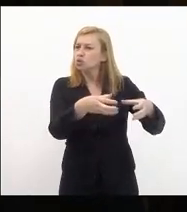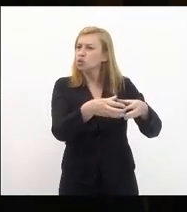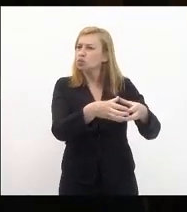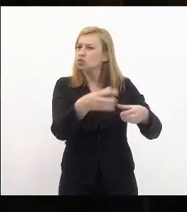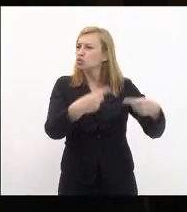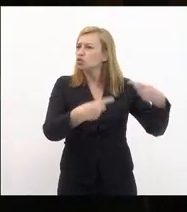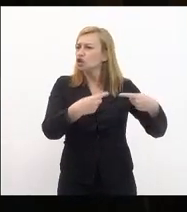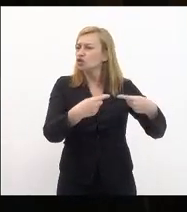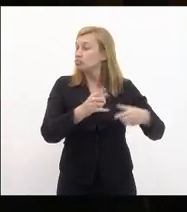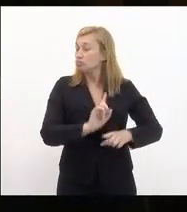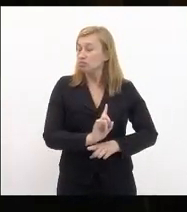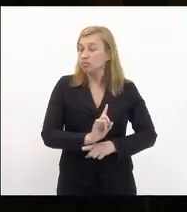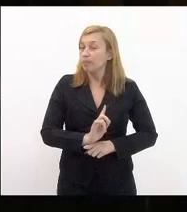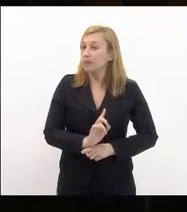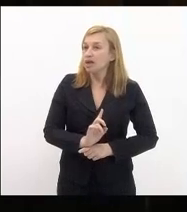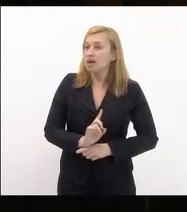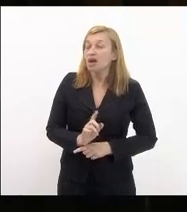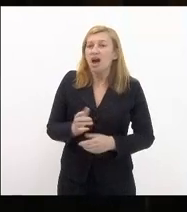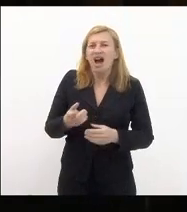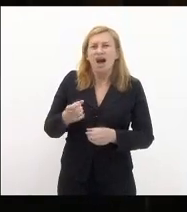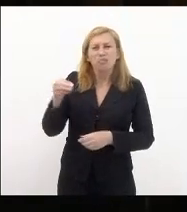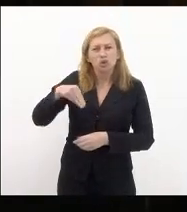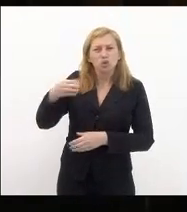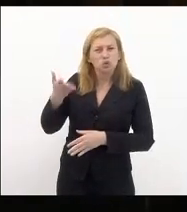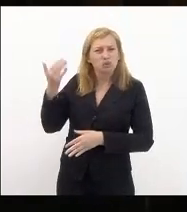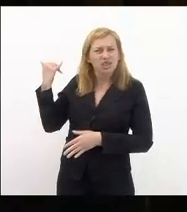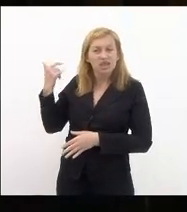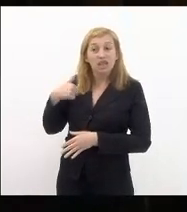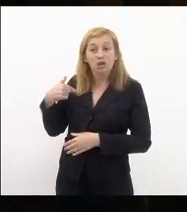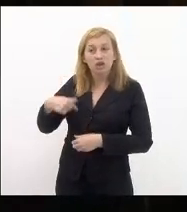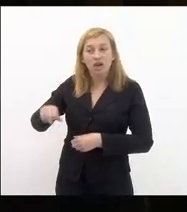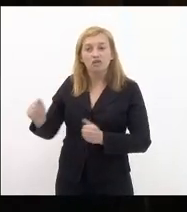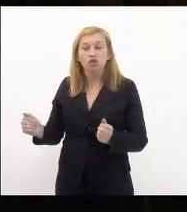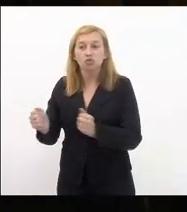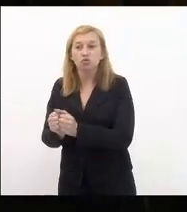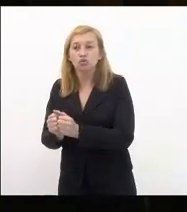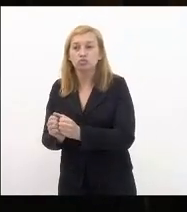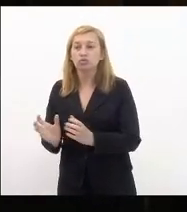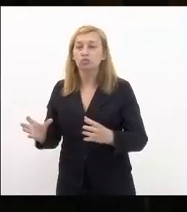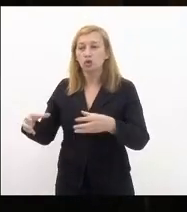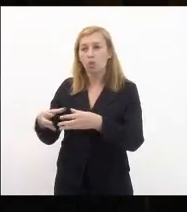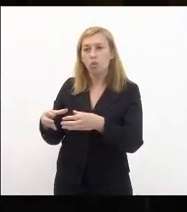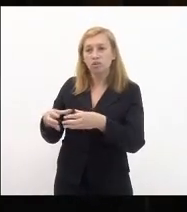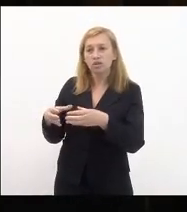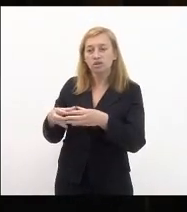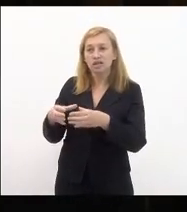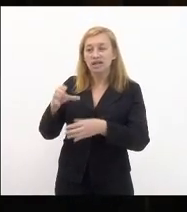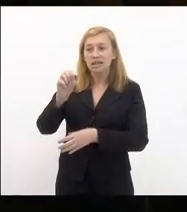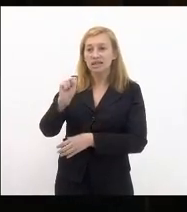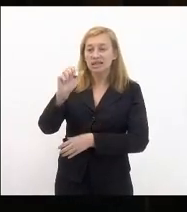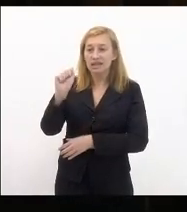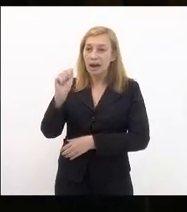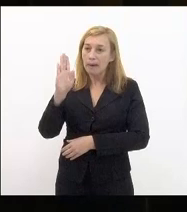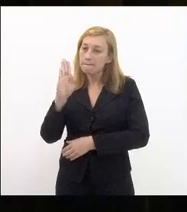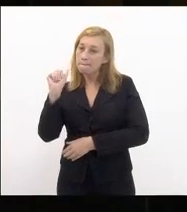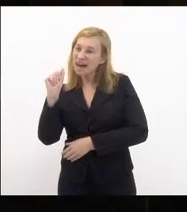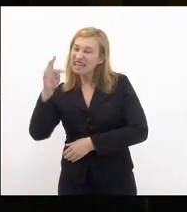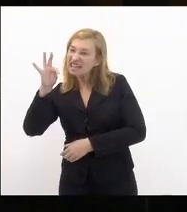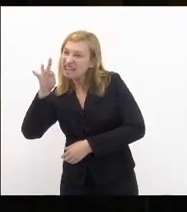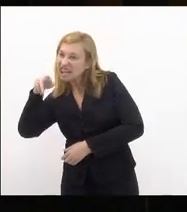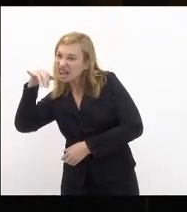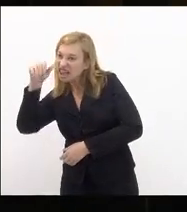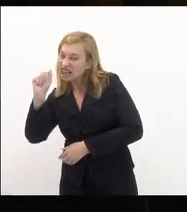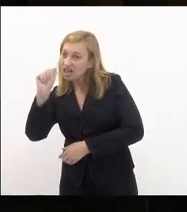políticos há minutos atrás senhora presidente eu participei como membro da comissão da sabatina de